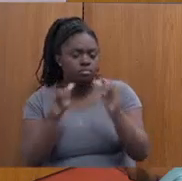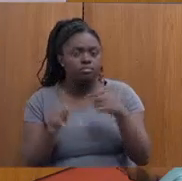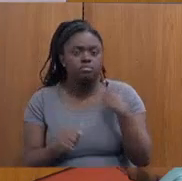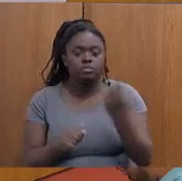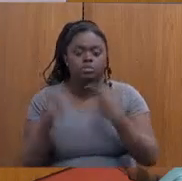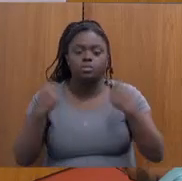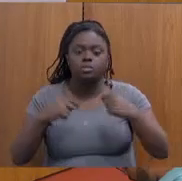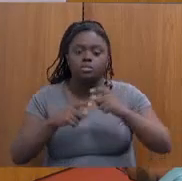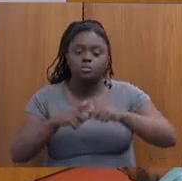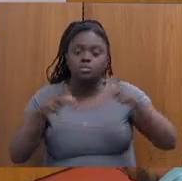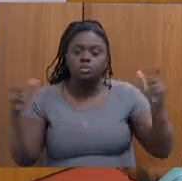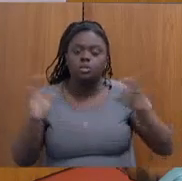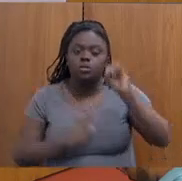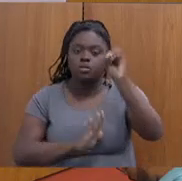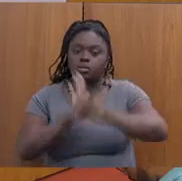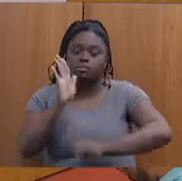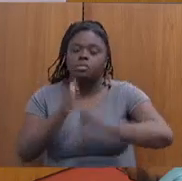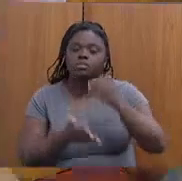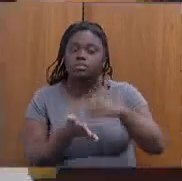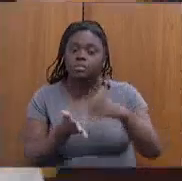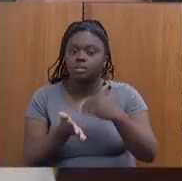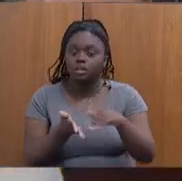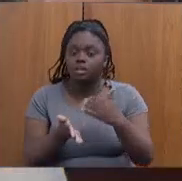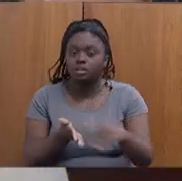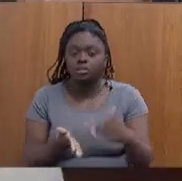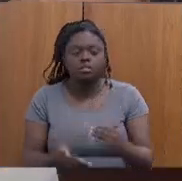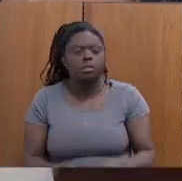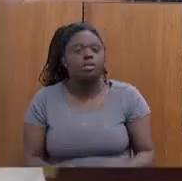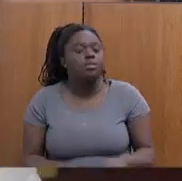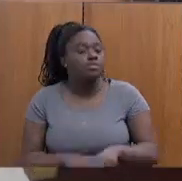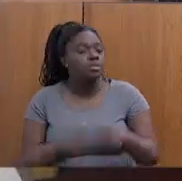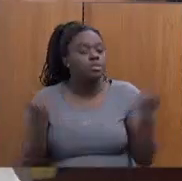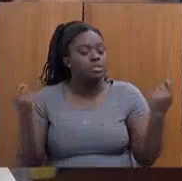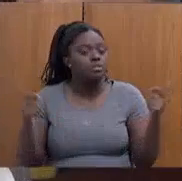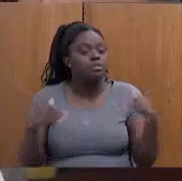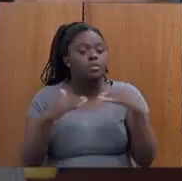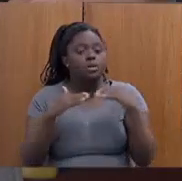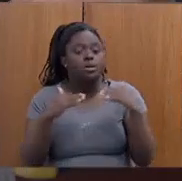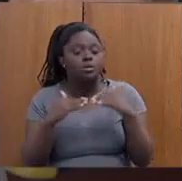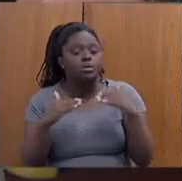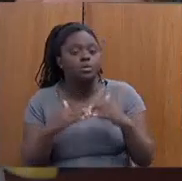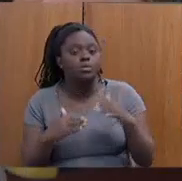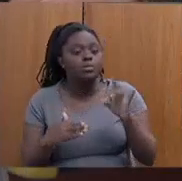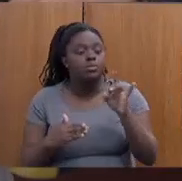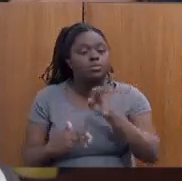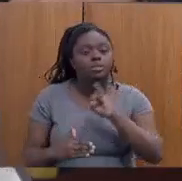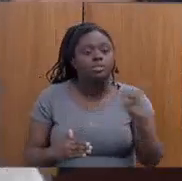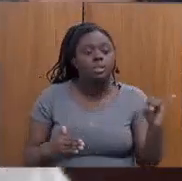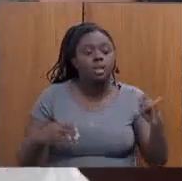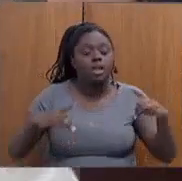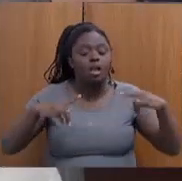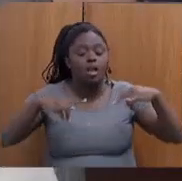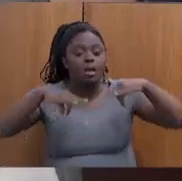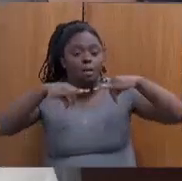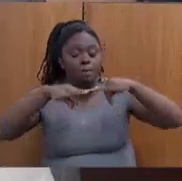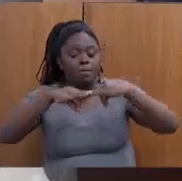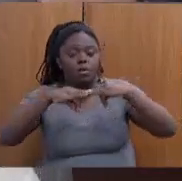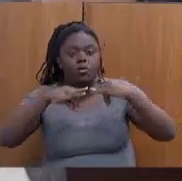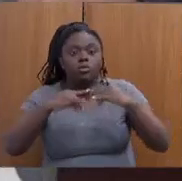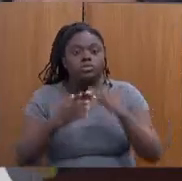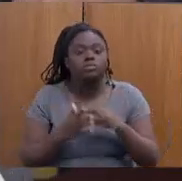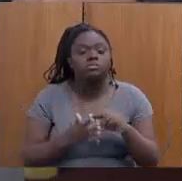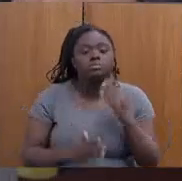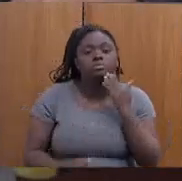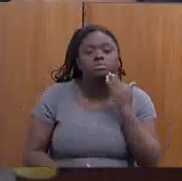aumentar o orçamento dessa secretaria, não é possível em acordo com a Vale construir só ponte, estrada, o povo quer comida na